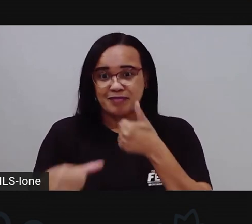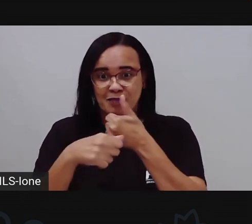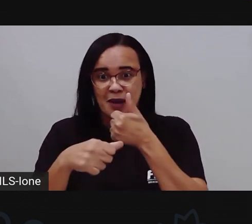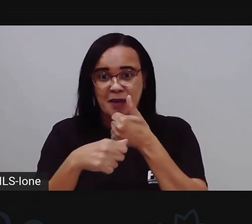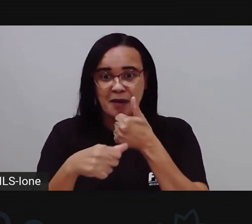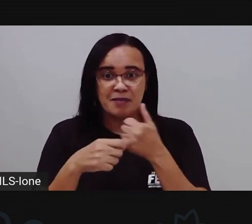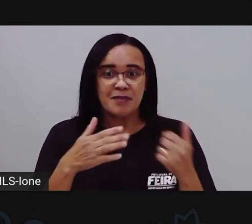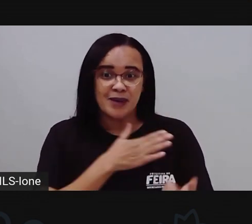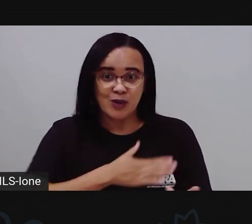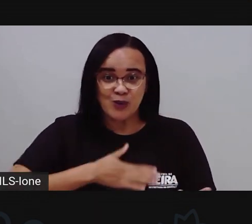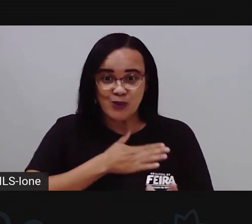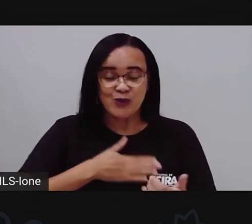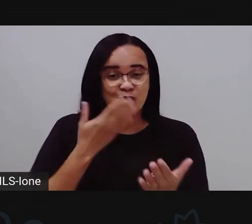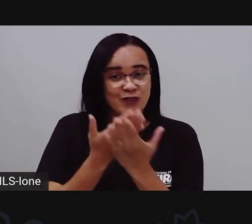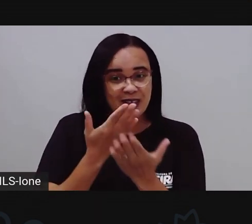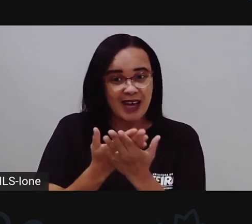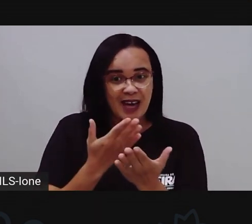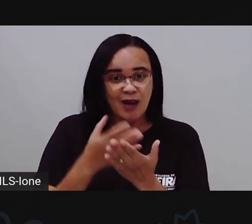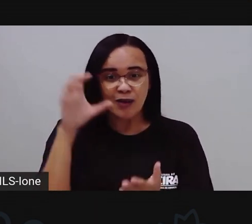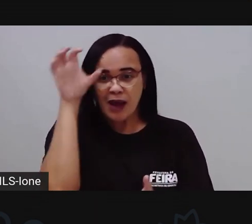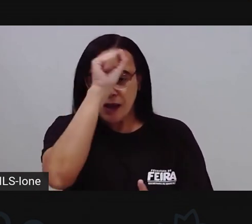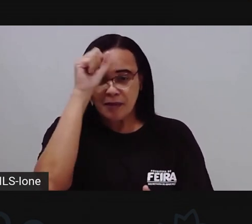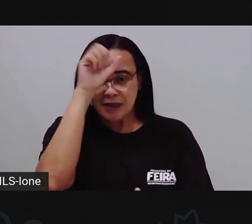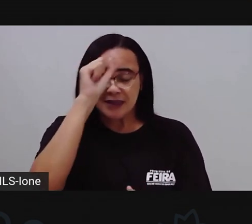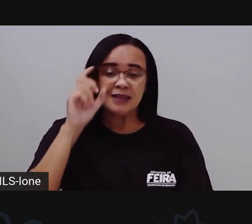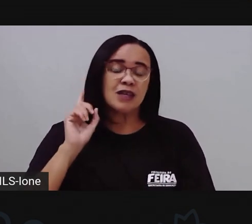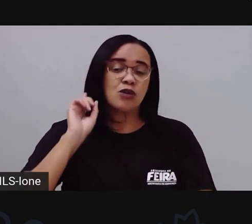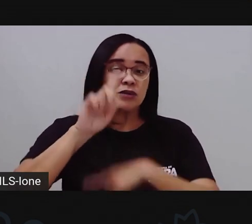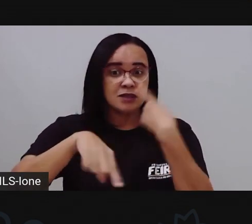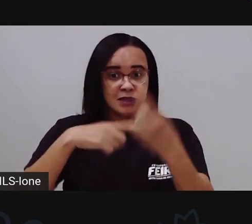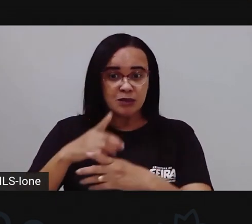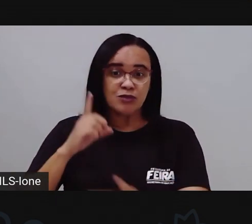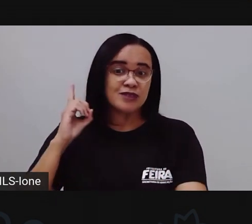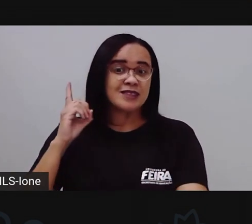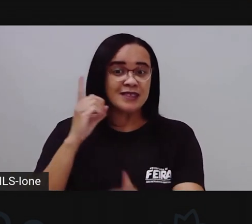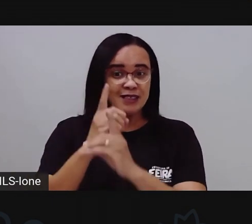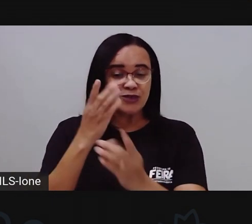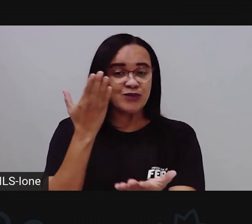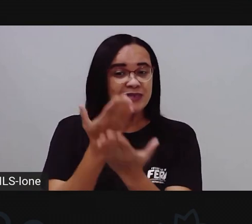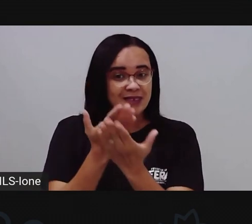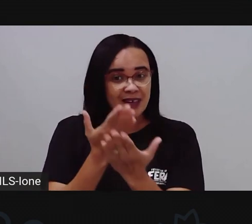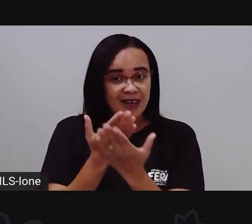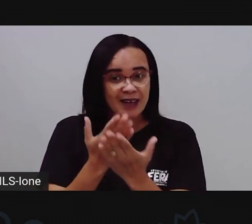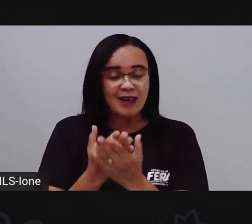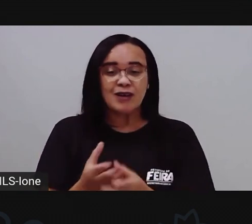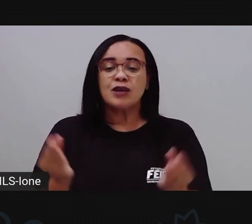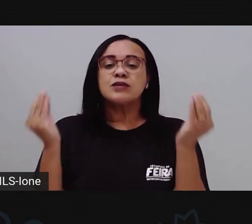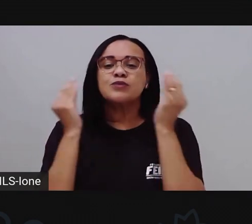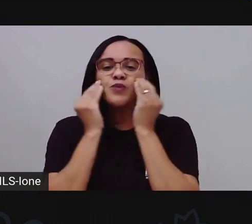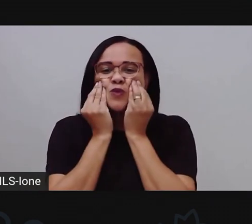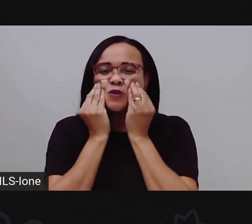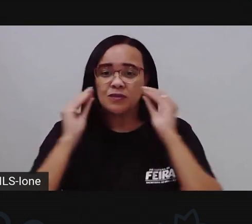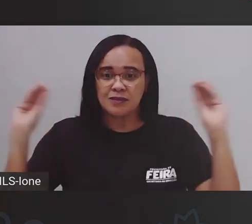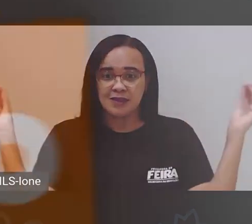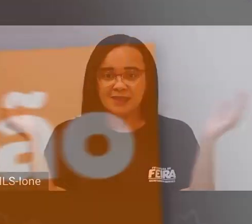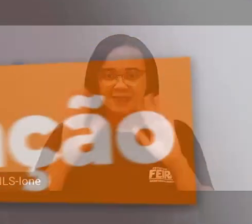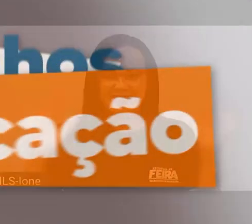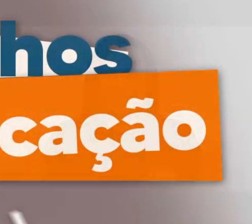o você aprendeu, tá bom? E a se vê na próxima aula. A deixa aqui um beijão pra você. Até mais e tchau, tchau.